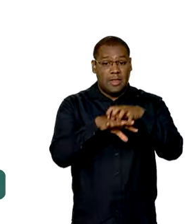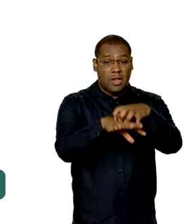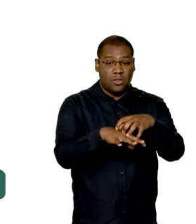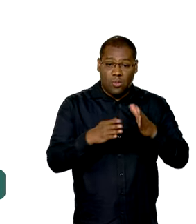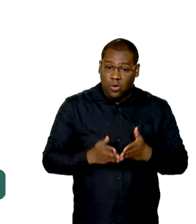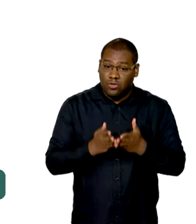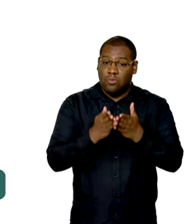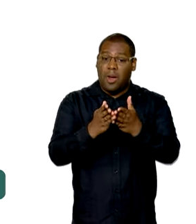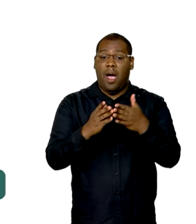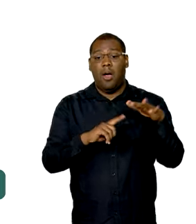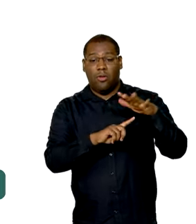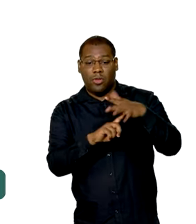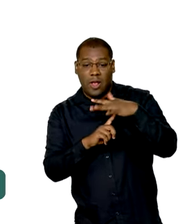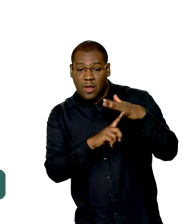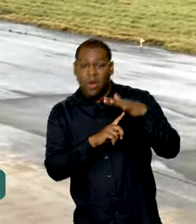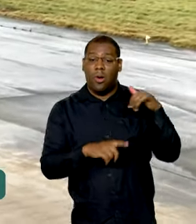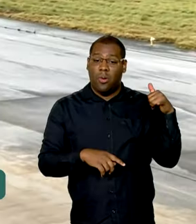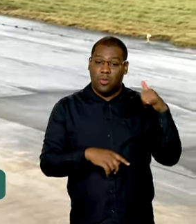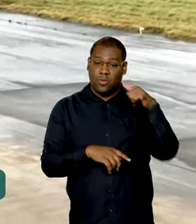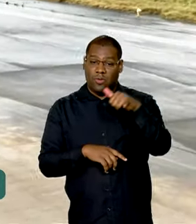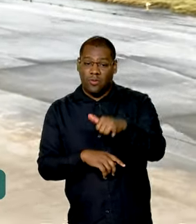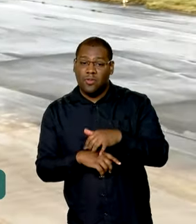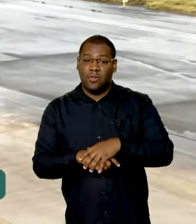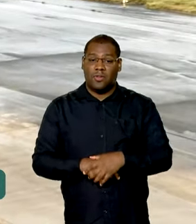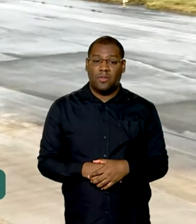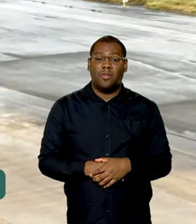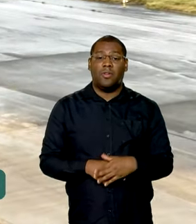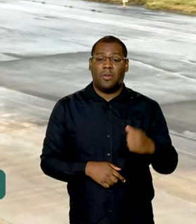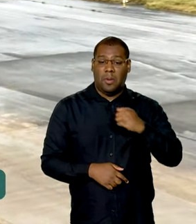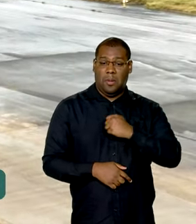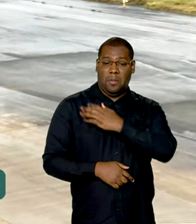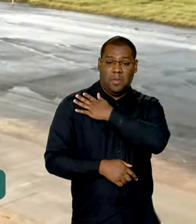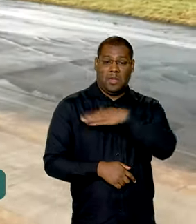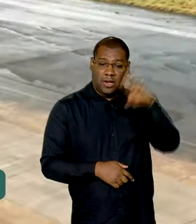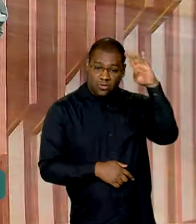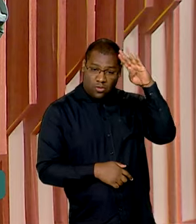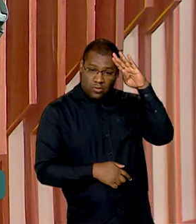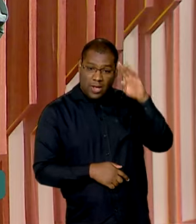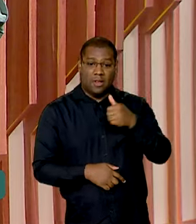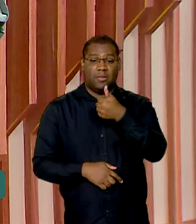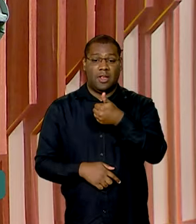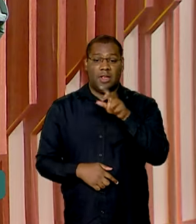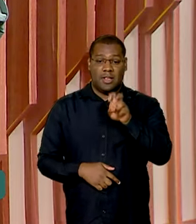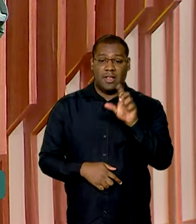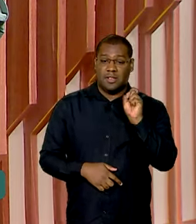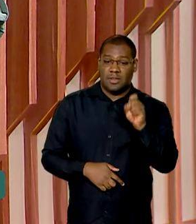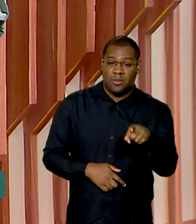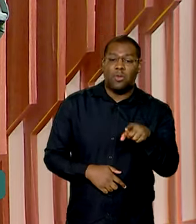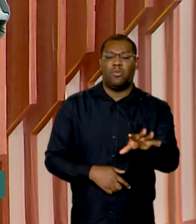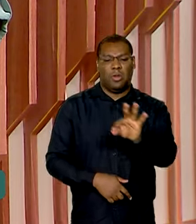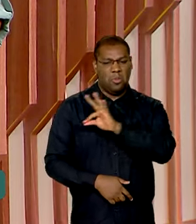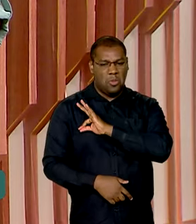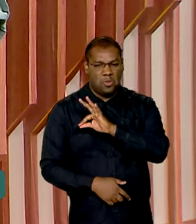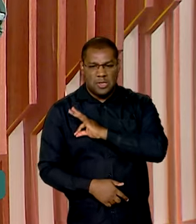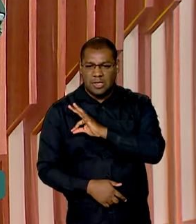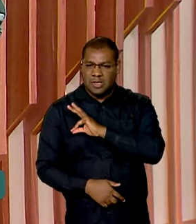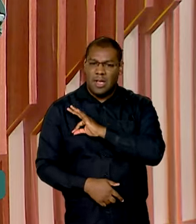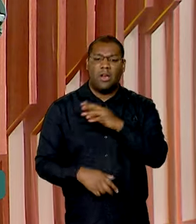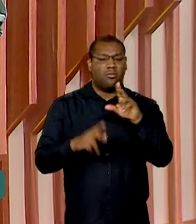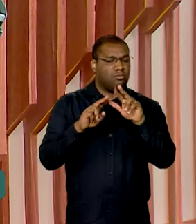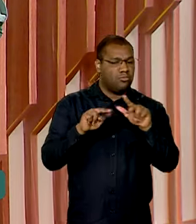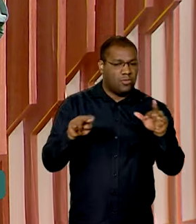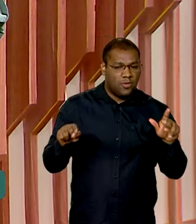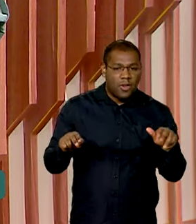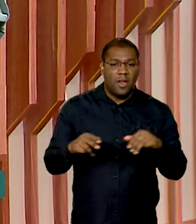Forças Armadas contam com 15 mil militares, policiais e agentes trabalhando na região, equipados com